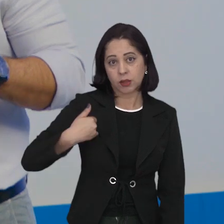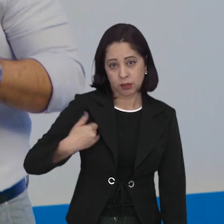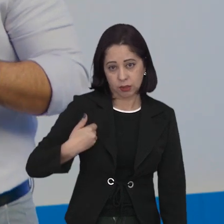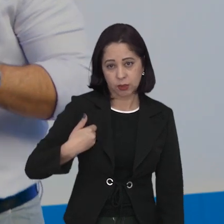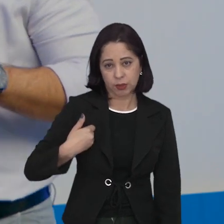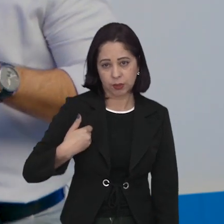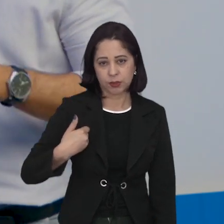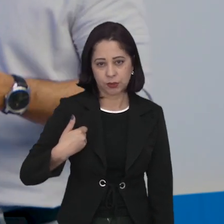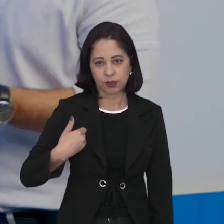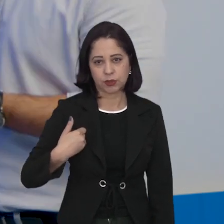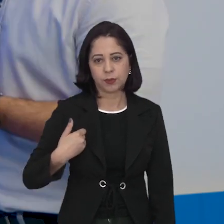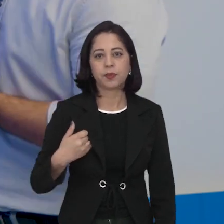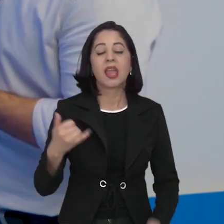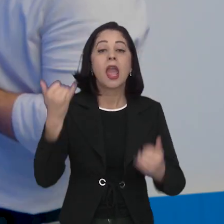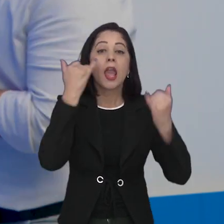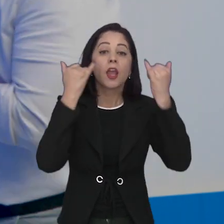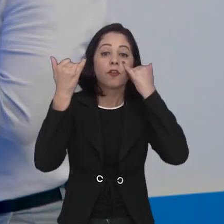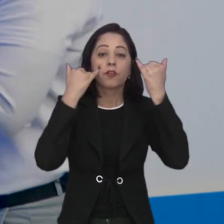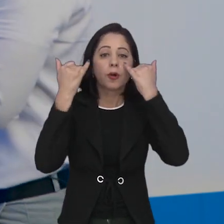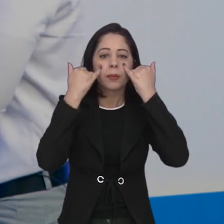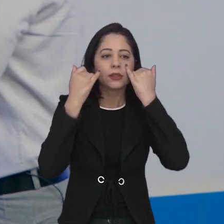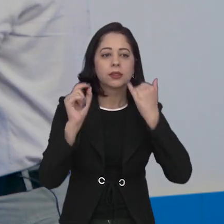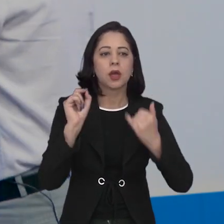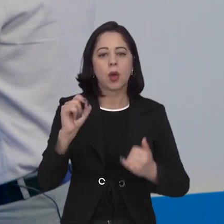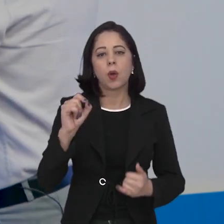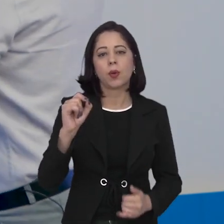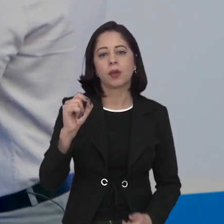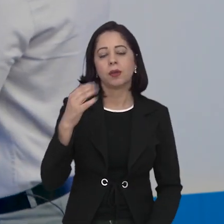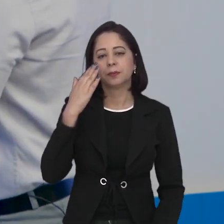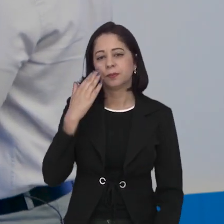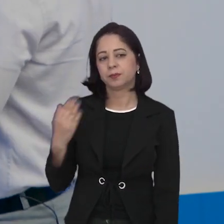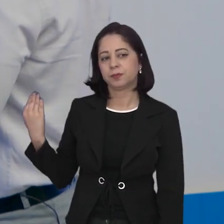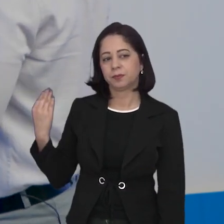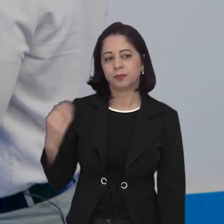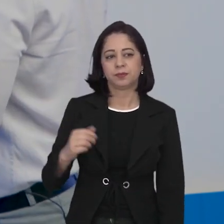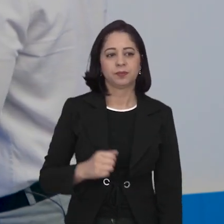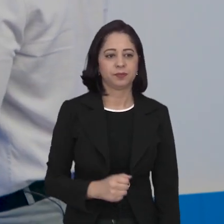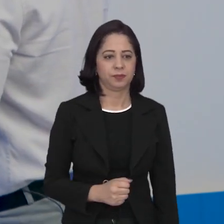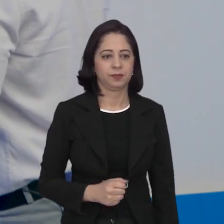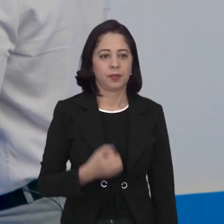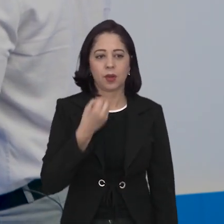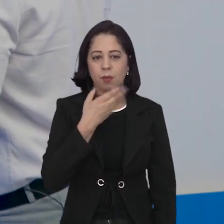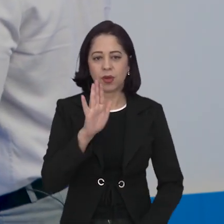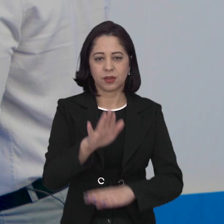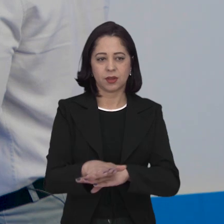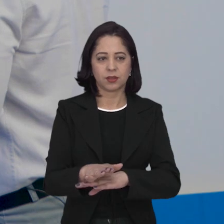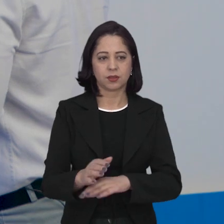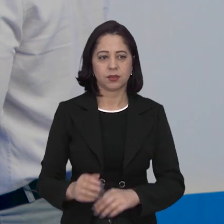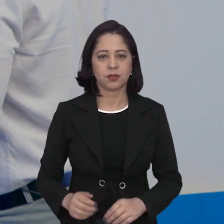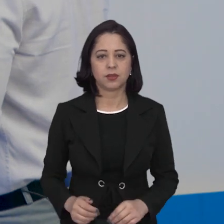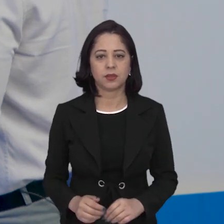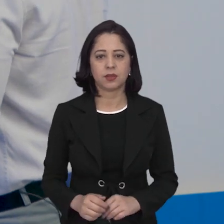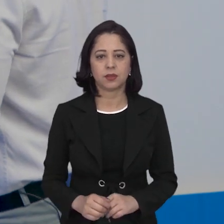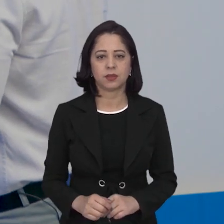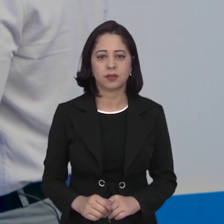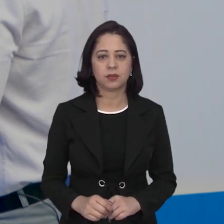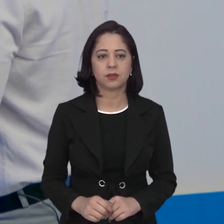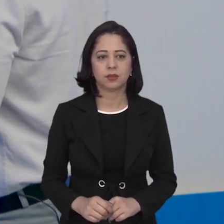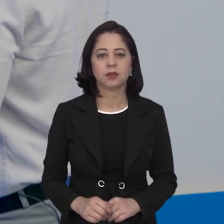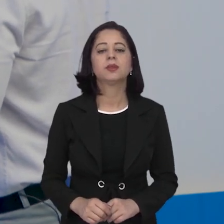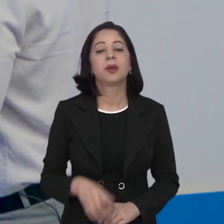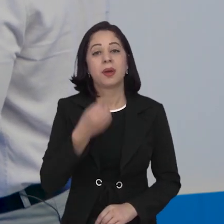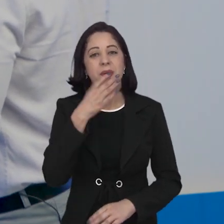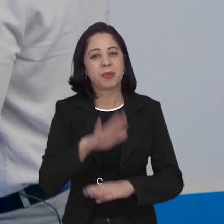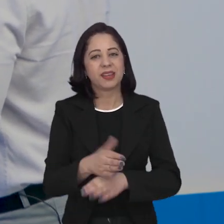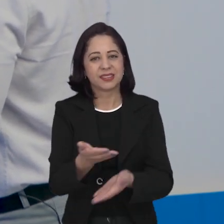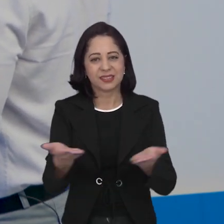e quem traz para a gente todas as informações, o repórter Marvin Pink, que também está lá na Secretaria de Saúde, não é isso, Marvin? Boa tarde. Guerra,